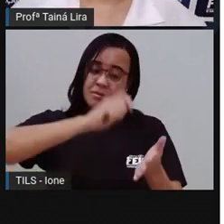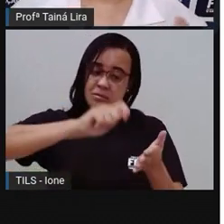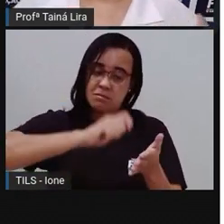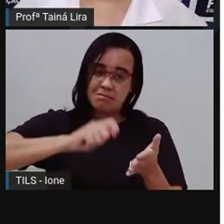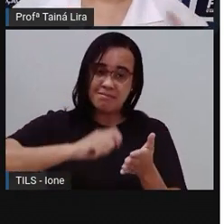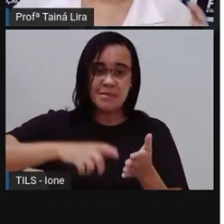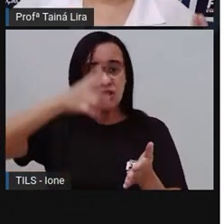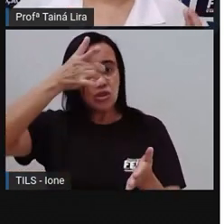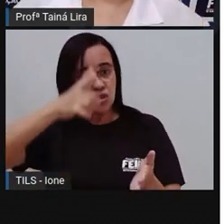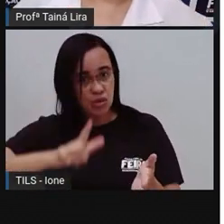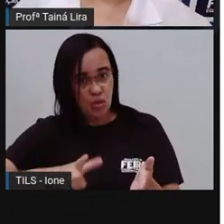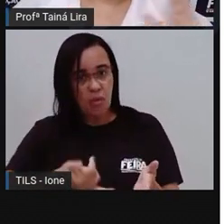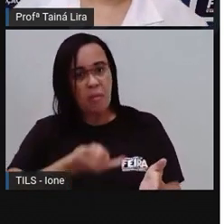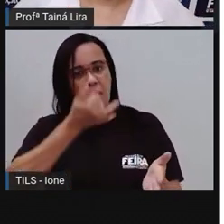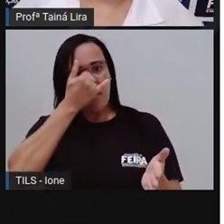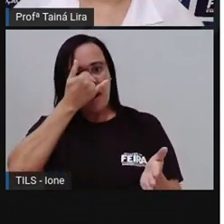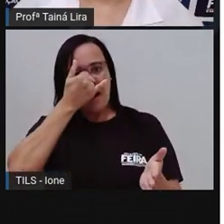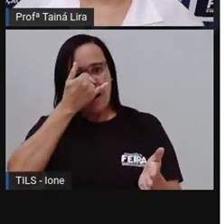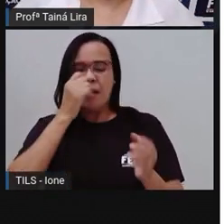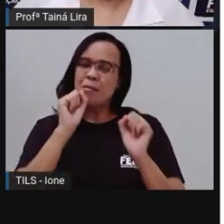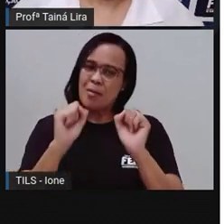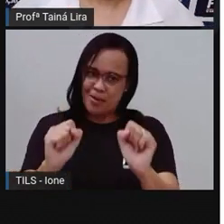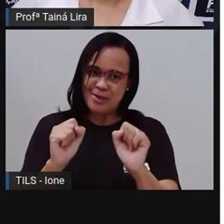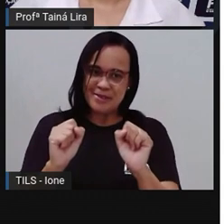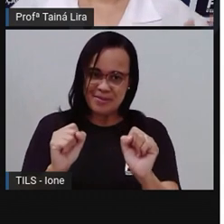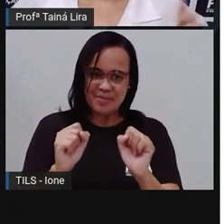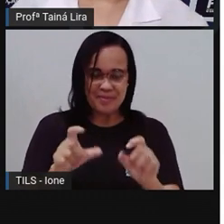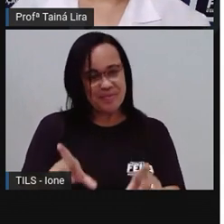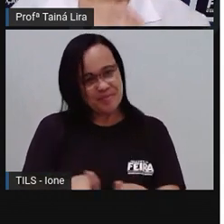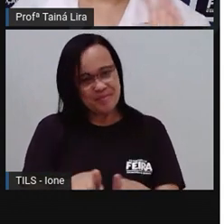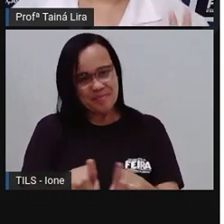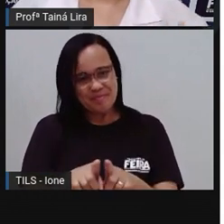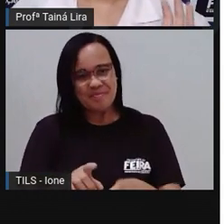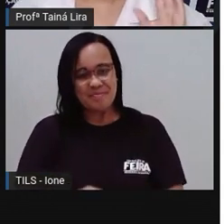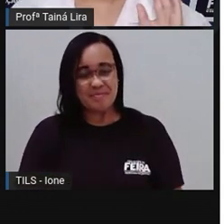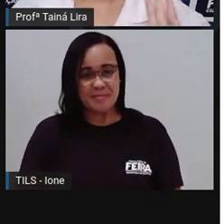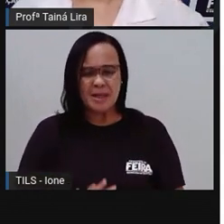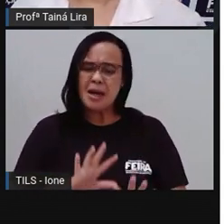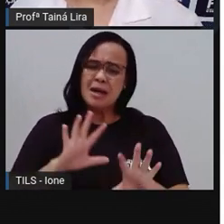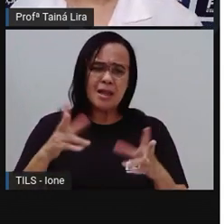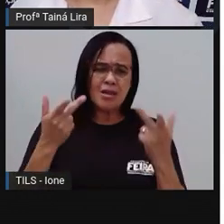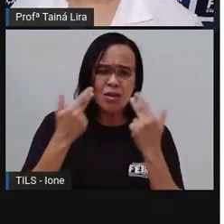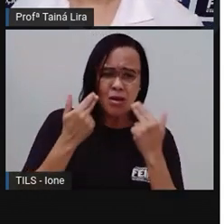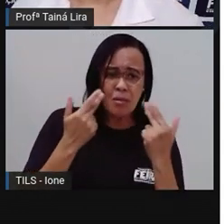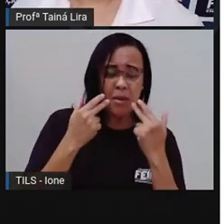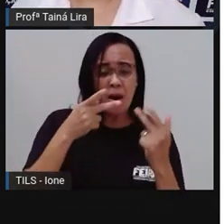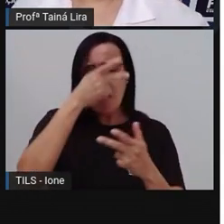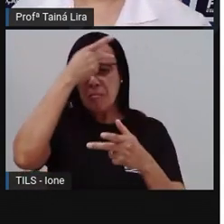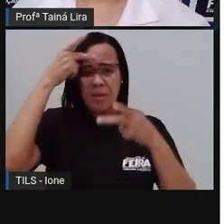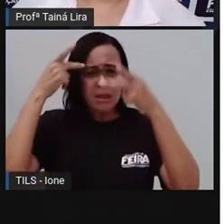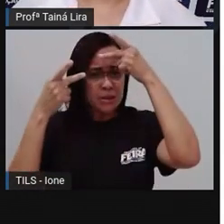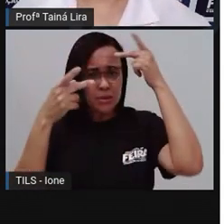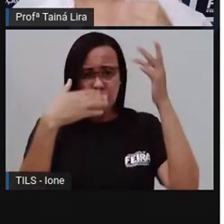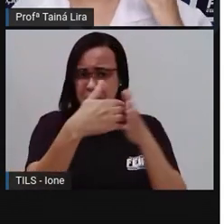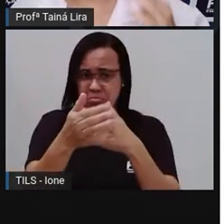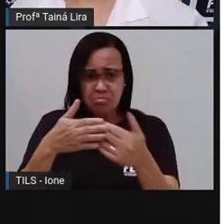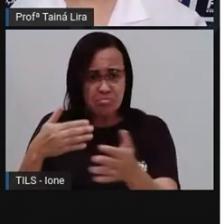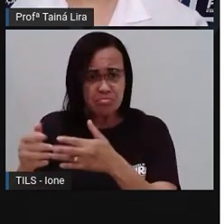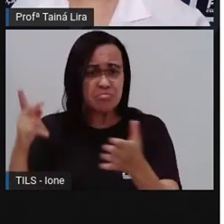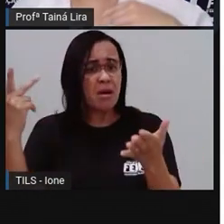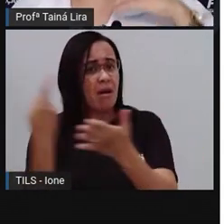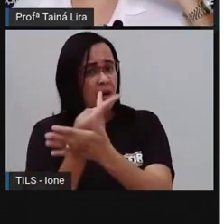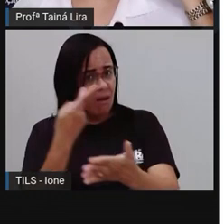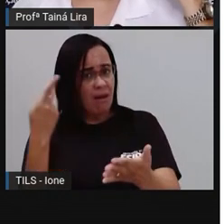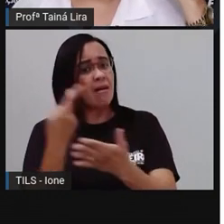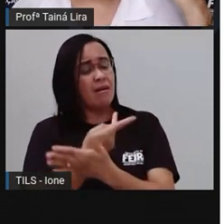que não quer dizer que não vai ter nenhum tipo de erro, tá bom? Todo mundo erra até a pró erra, tá? Até a pró, quando vai escrever